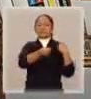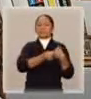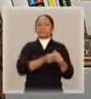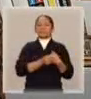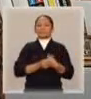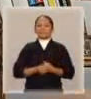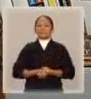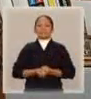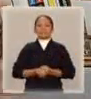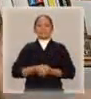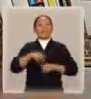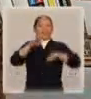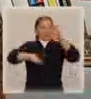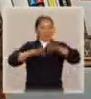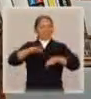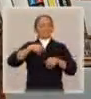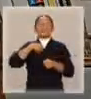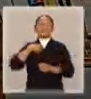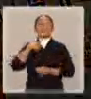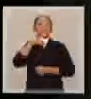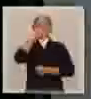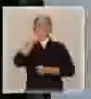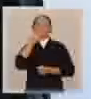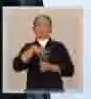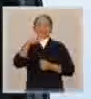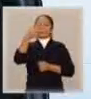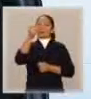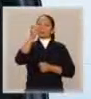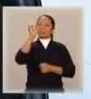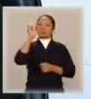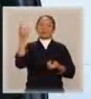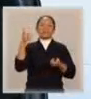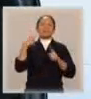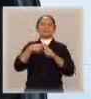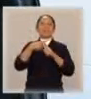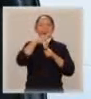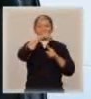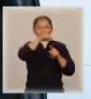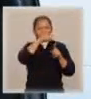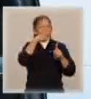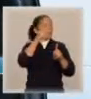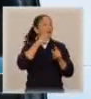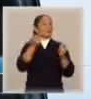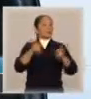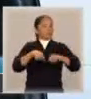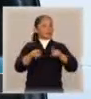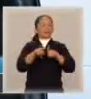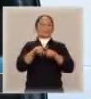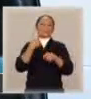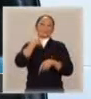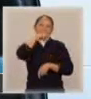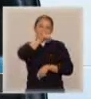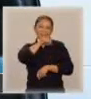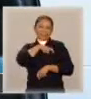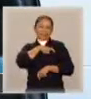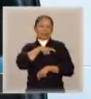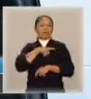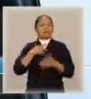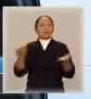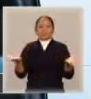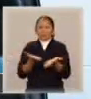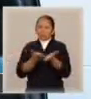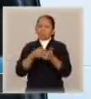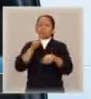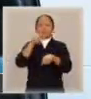grande pai, um pai que pode ser mãe. Na prática, o juiz de família tem que garantir ao